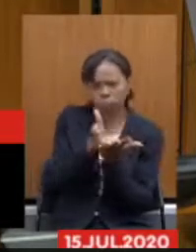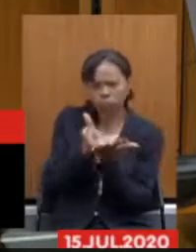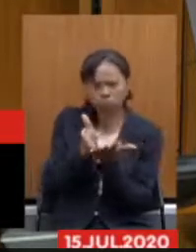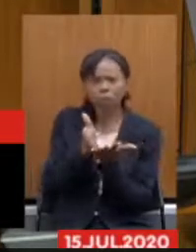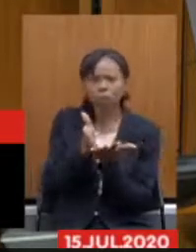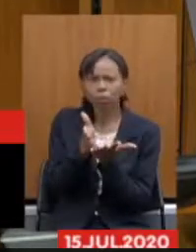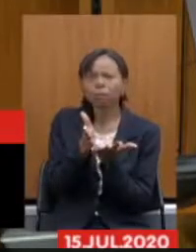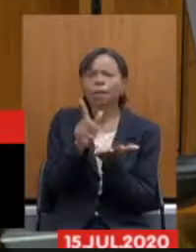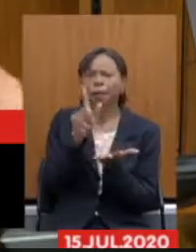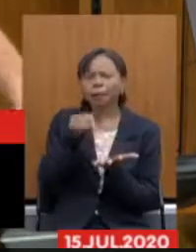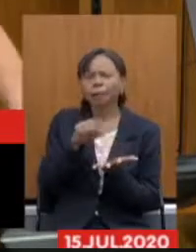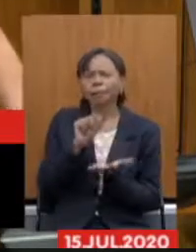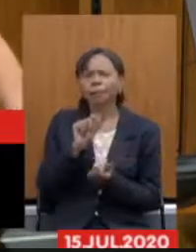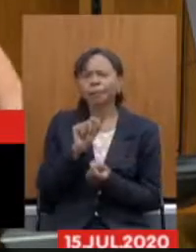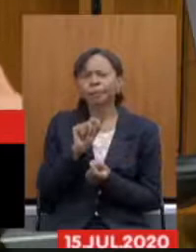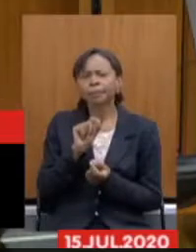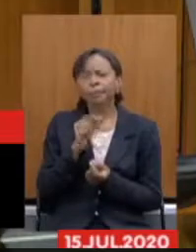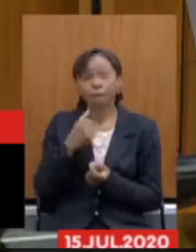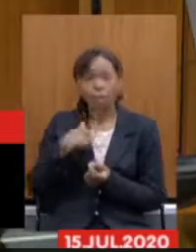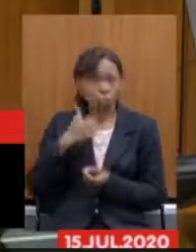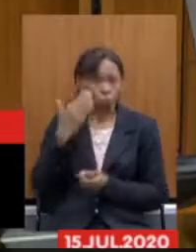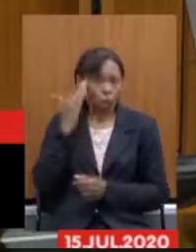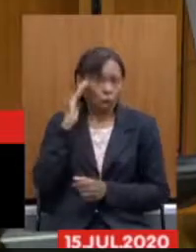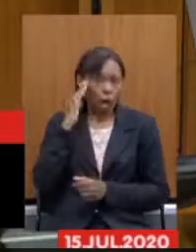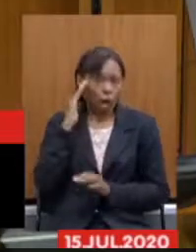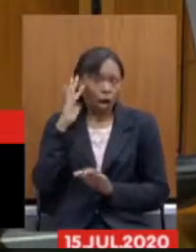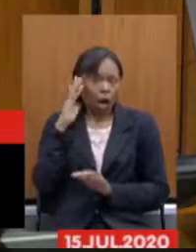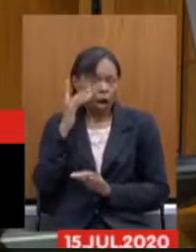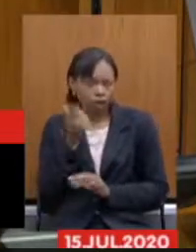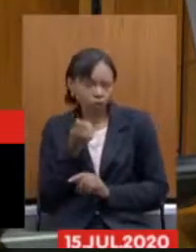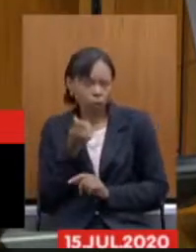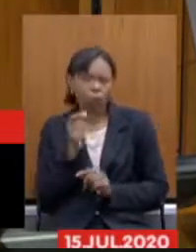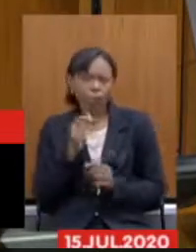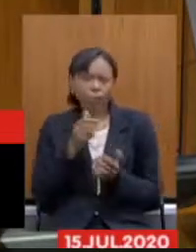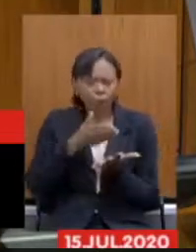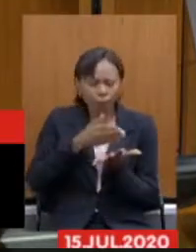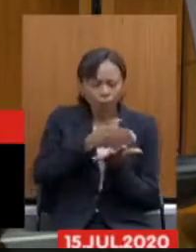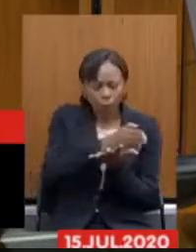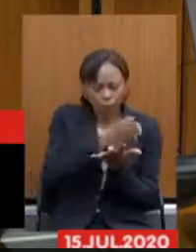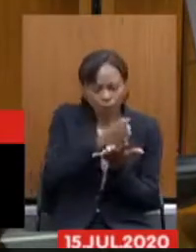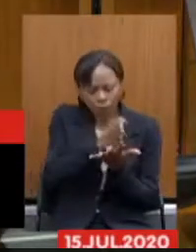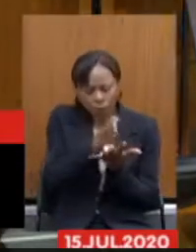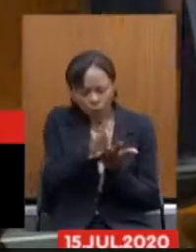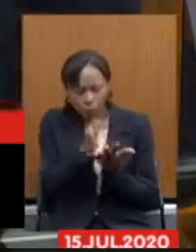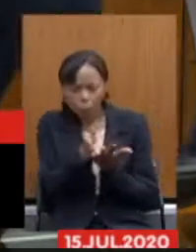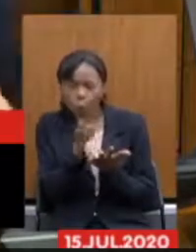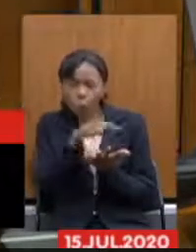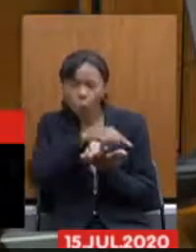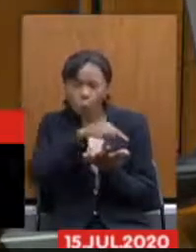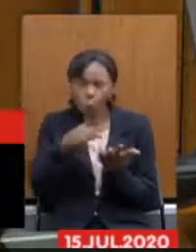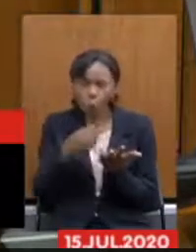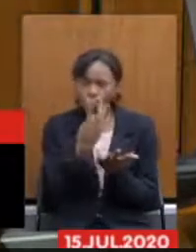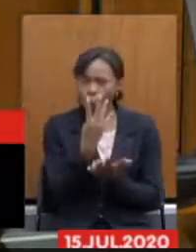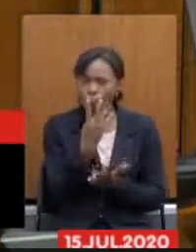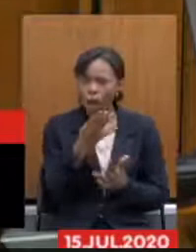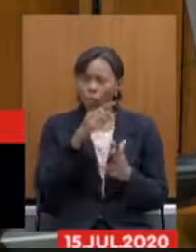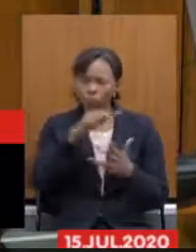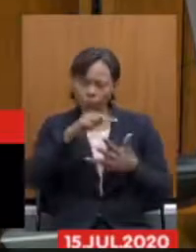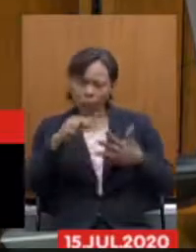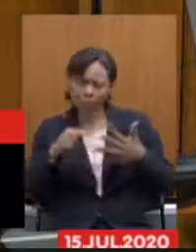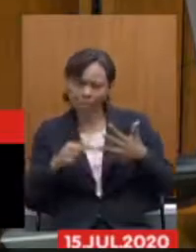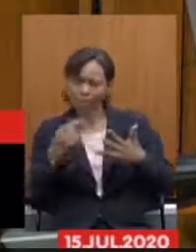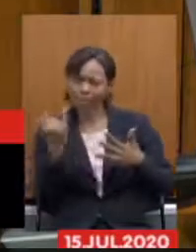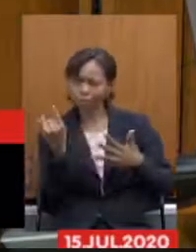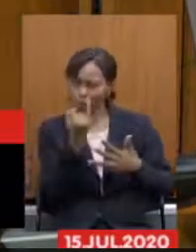em que são no meu entendimento tem quatro eixos aqui que são fundamentais que os colegas que me transcederam aqui